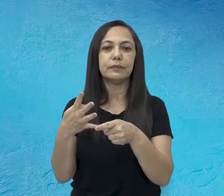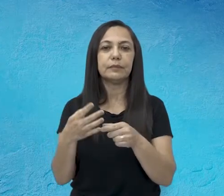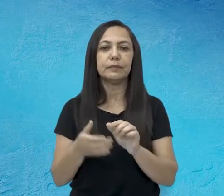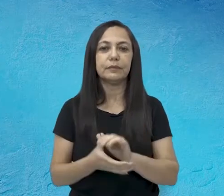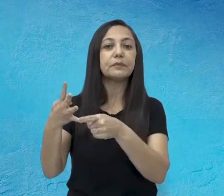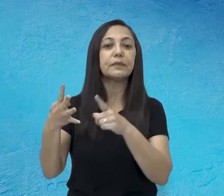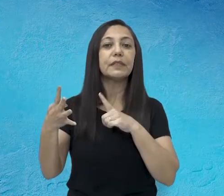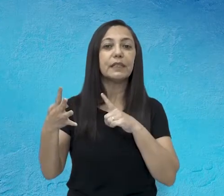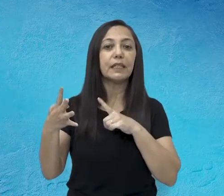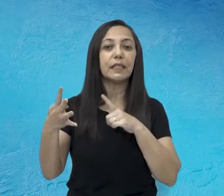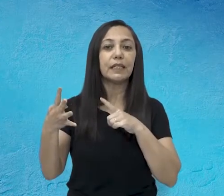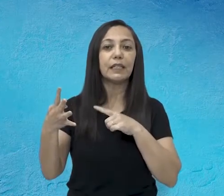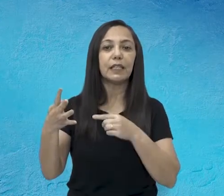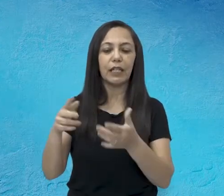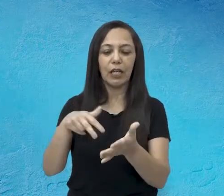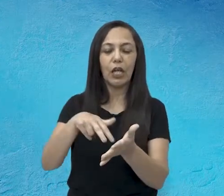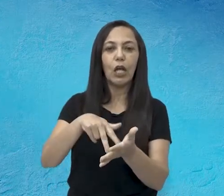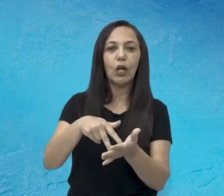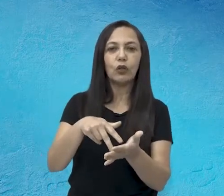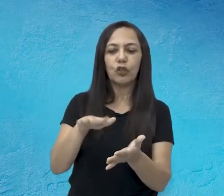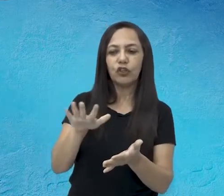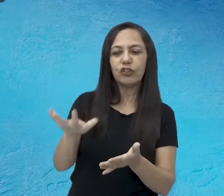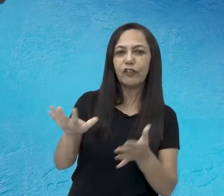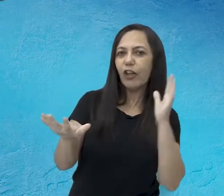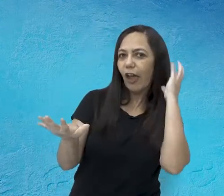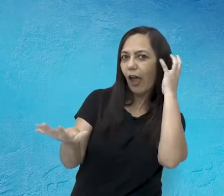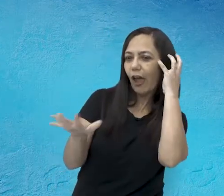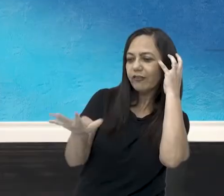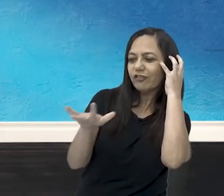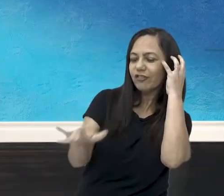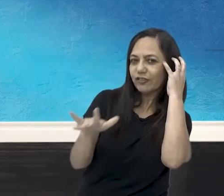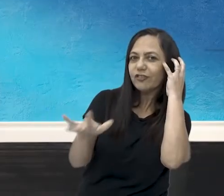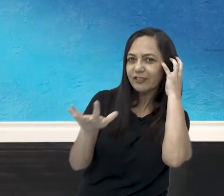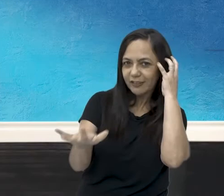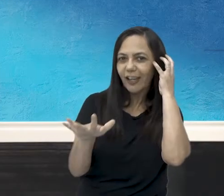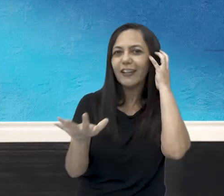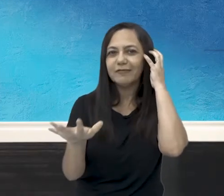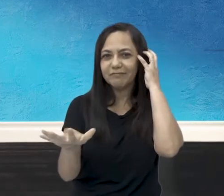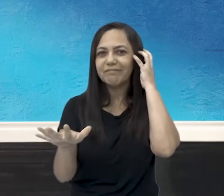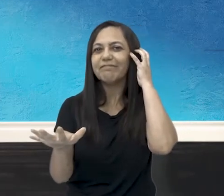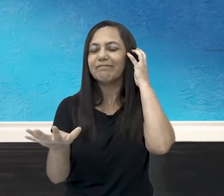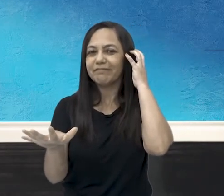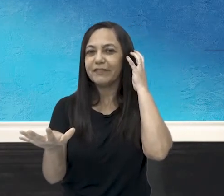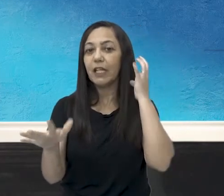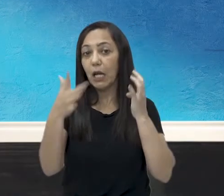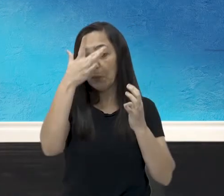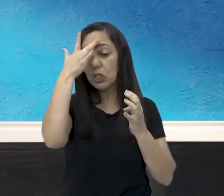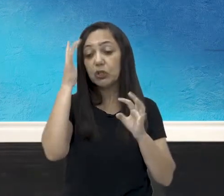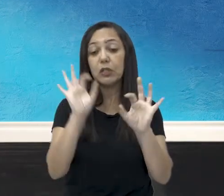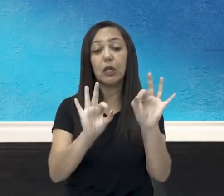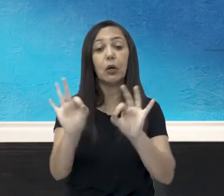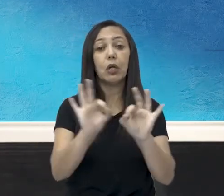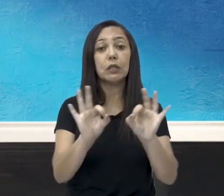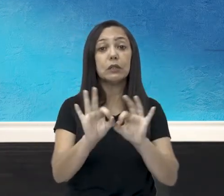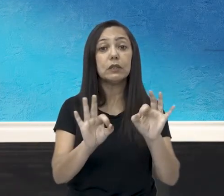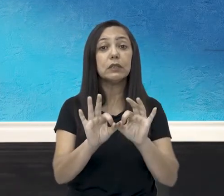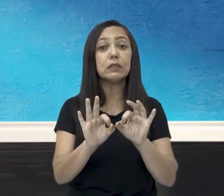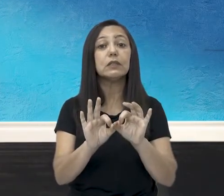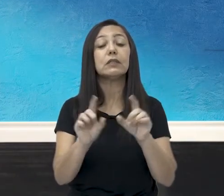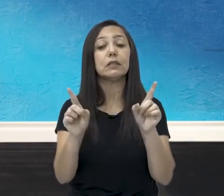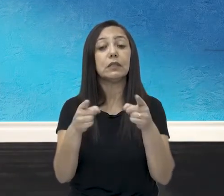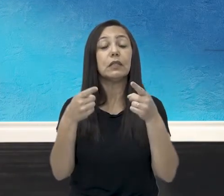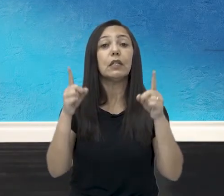a arte, né? A forma deles se expressarem. E nós temos também o DJ, que é o